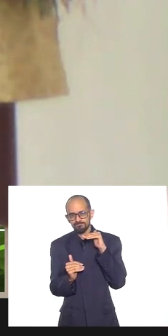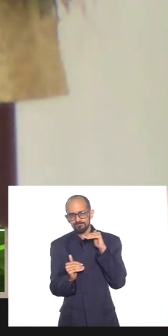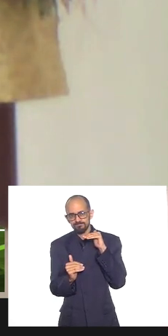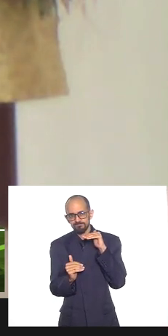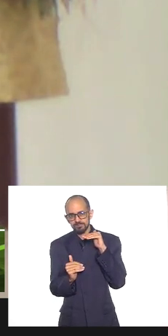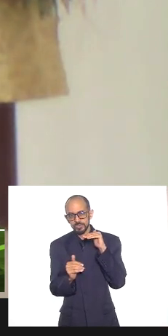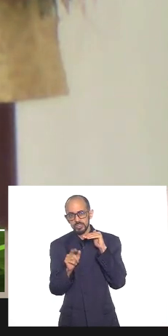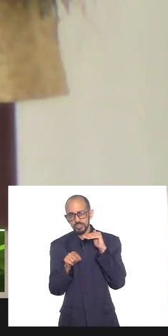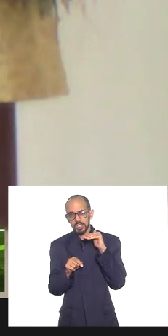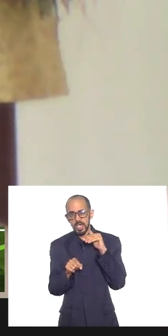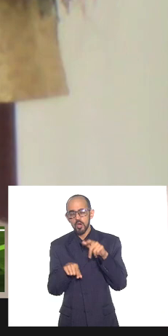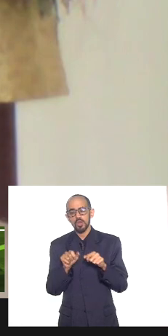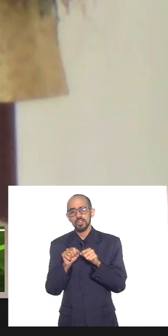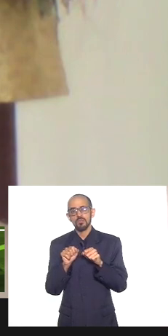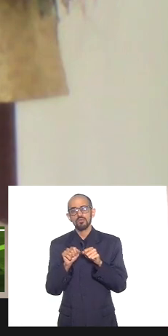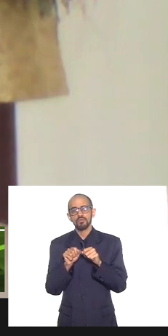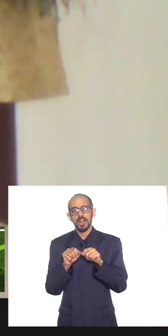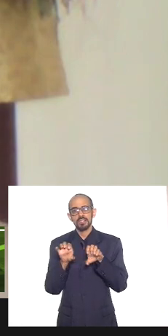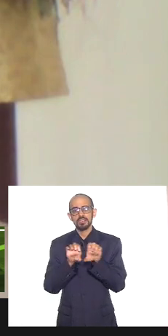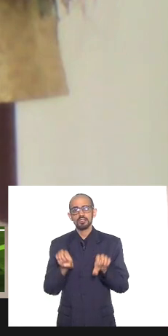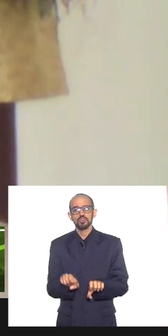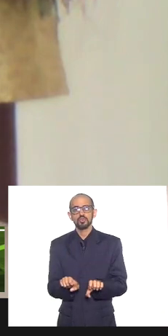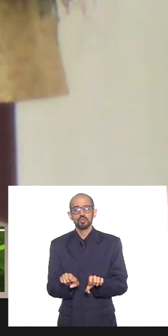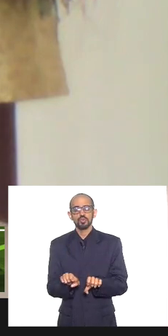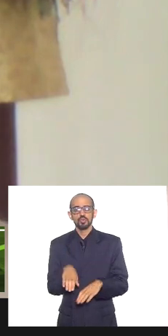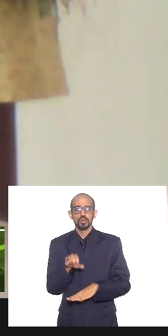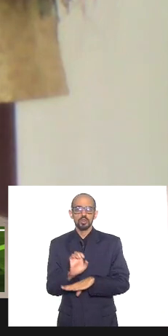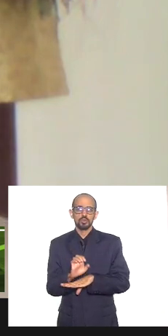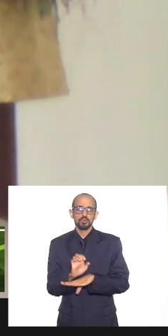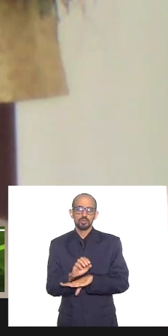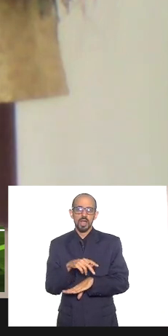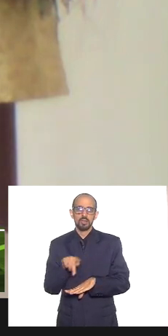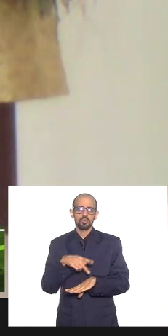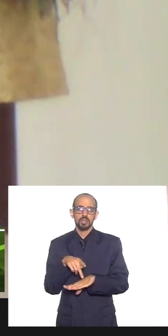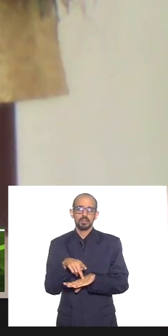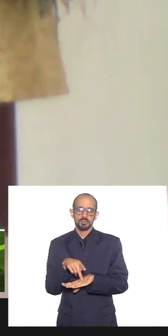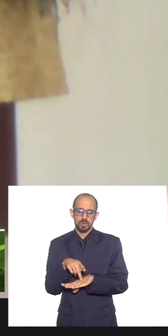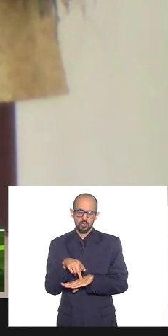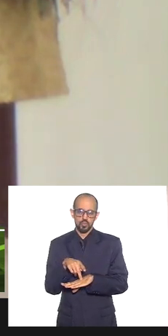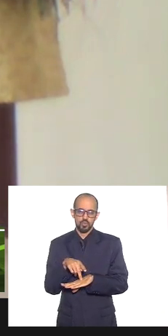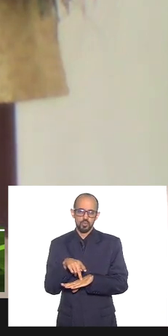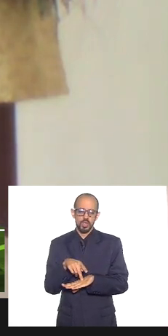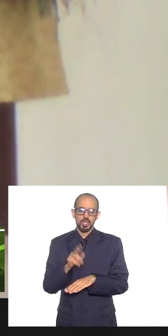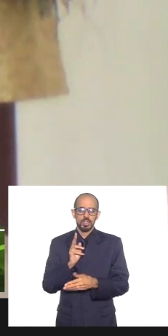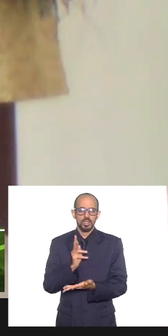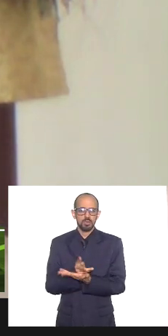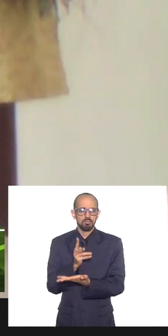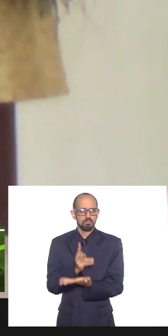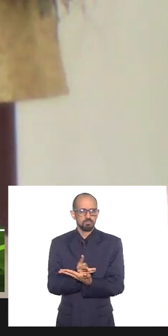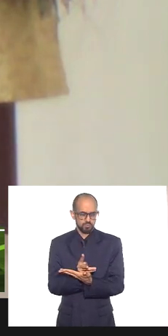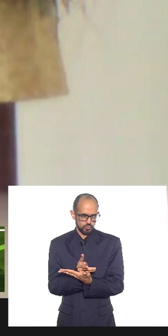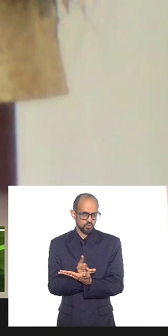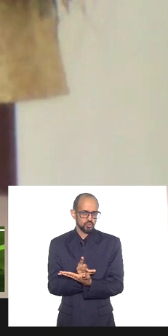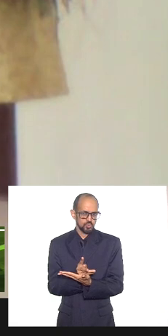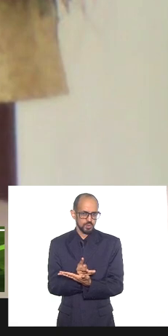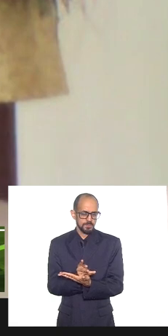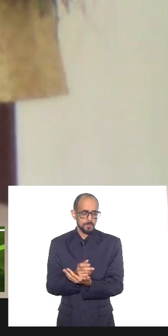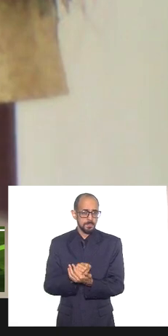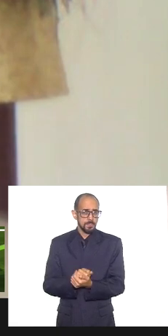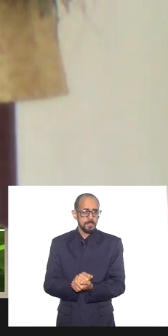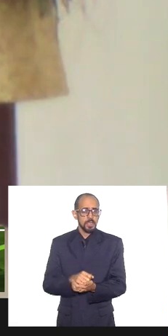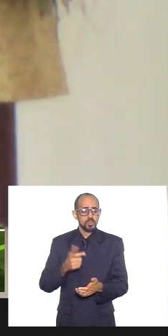o Estado-nação construiu, estabelece e mantém, não é? E outros